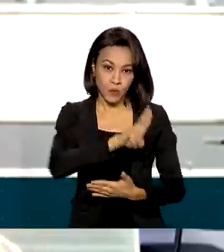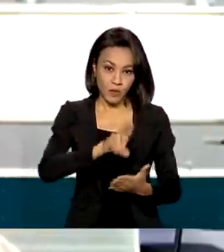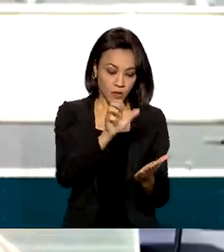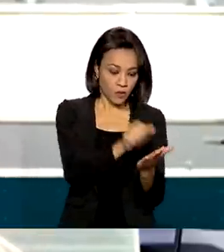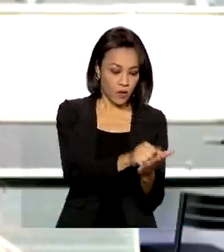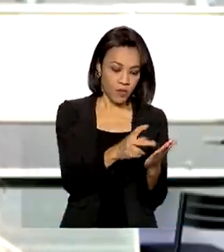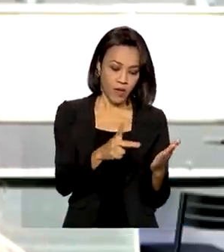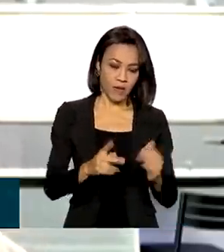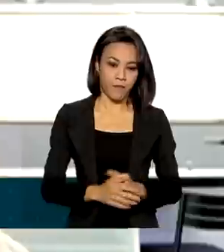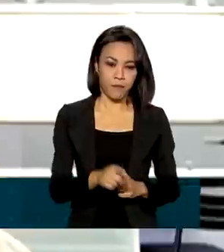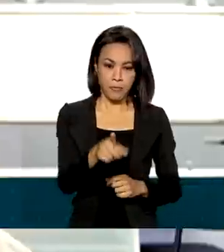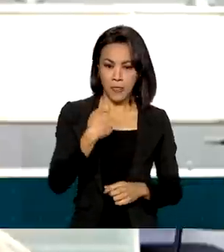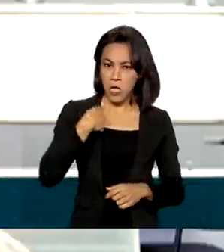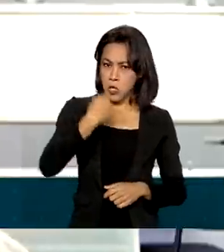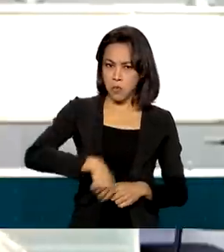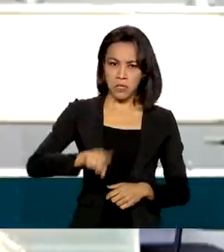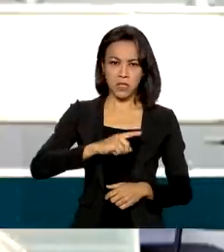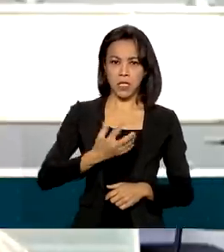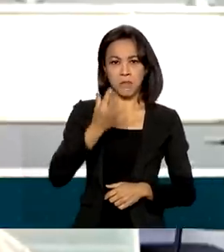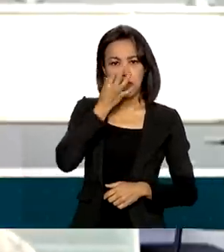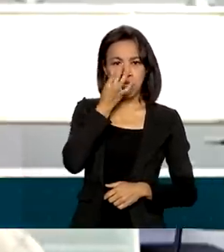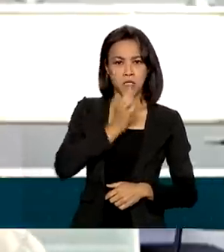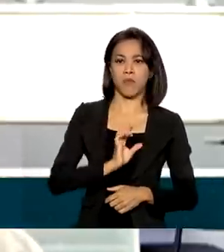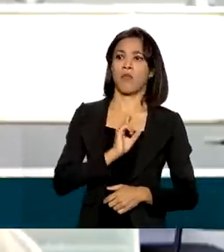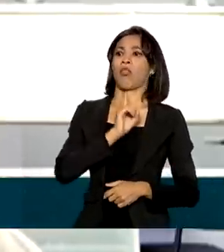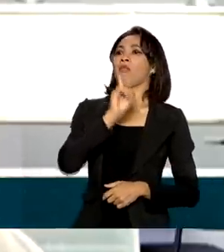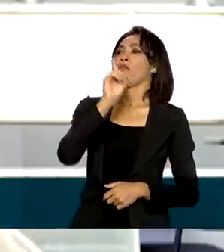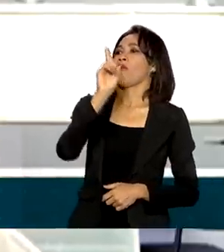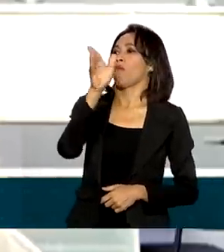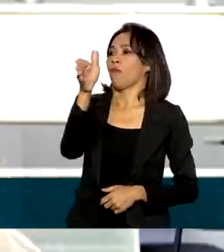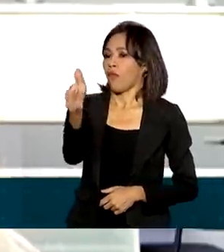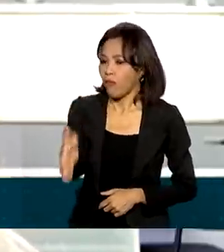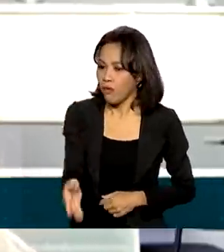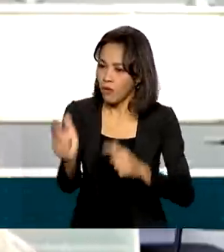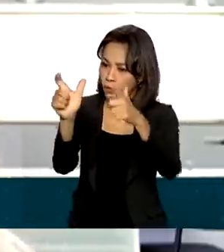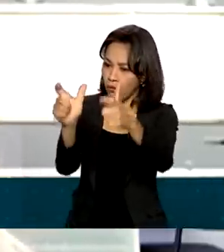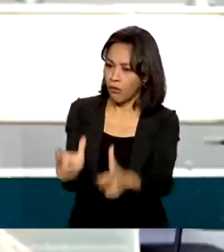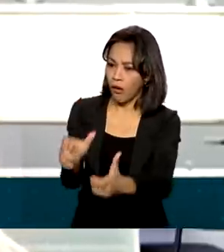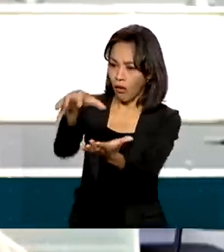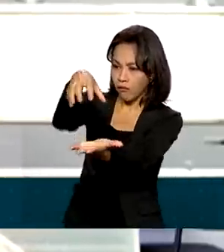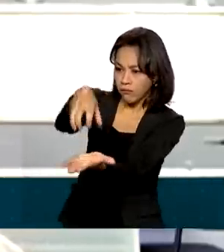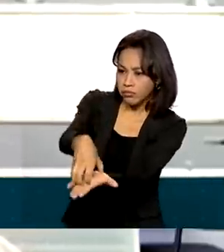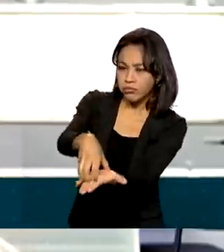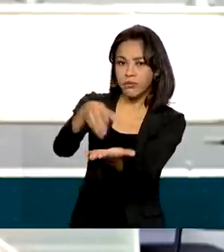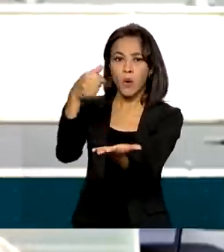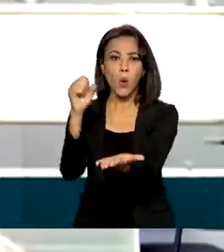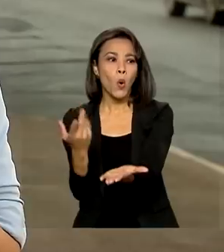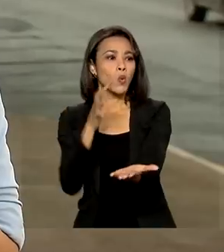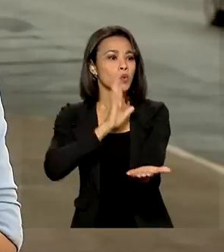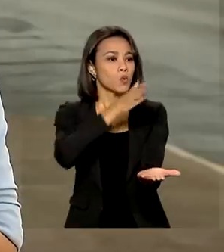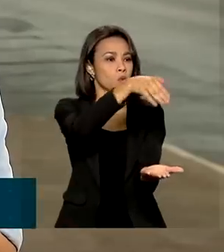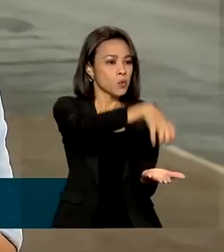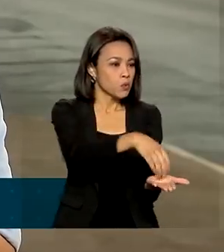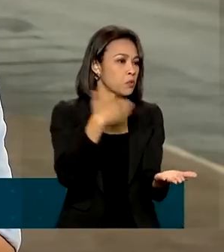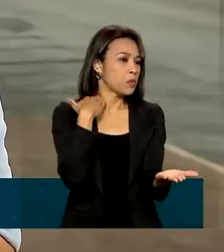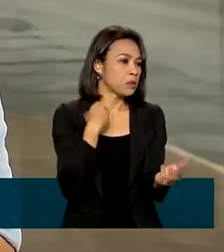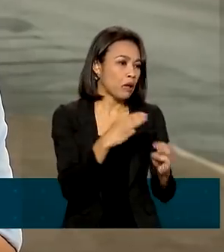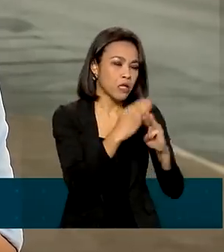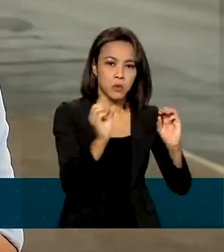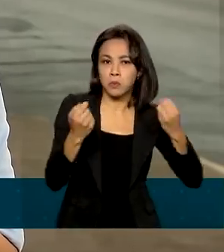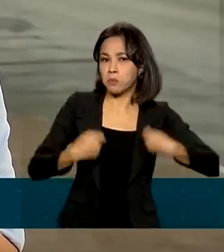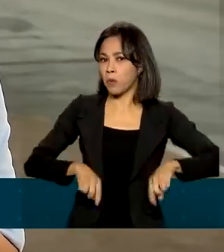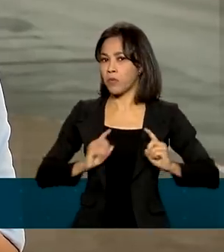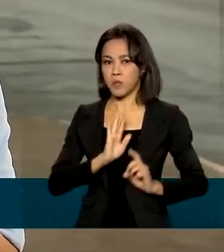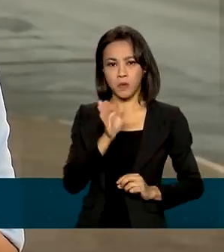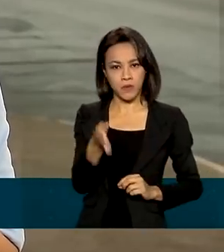Não precisei em nenhum momento estar me deslocando para uma agência do trabalhador ou uma agência da Caixa. E uma novidade já